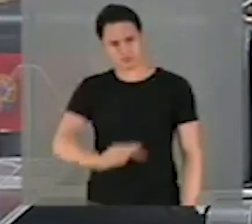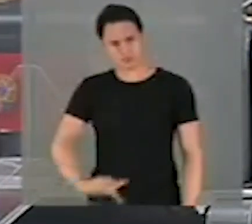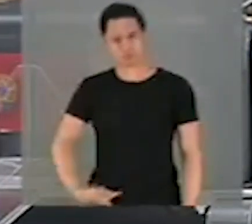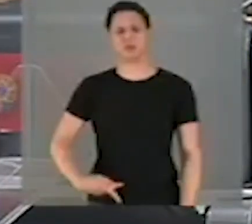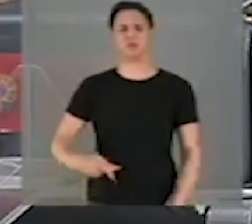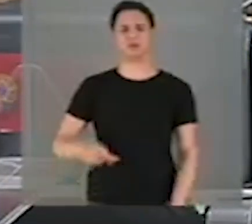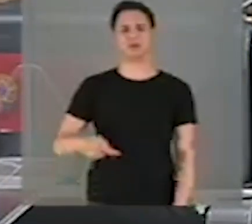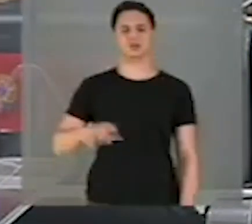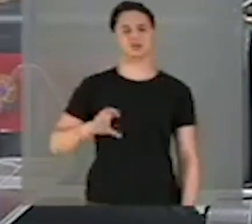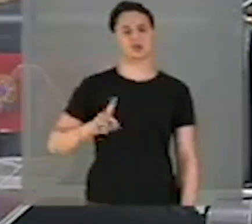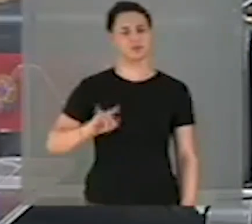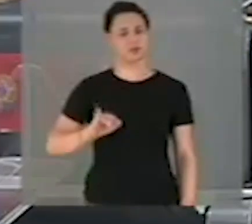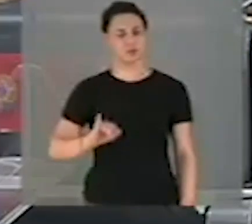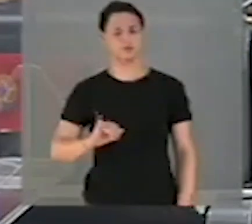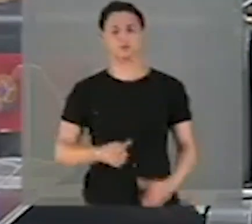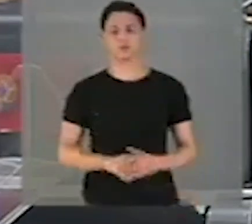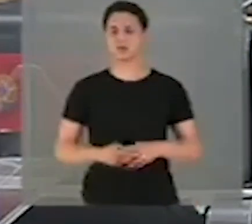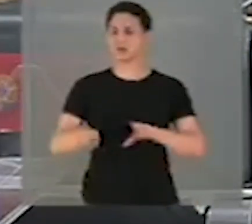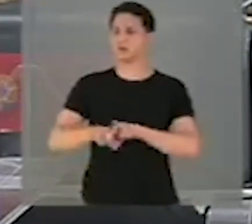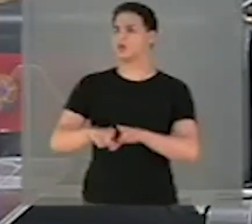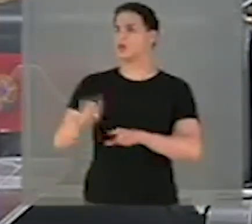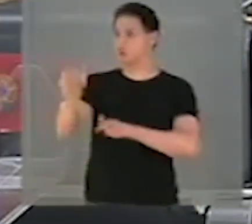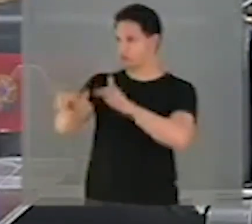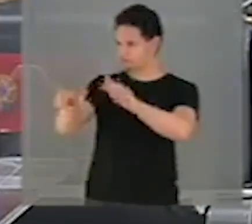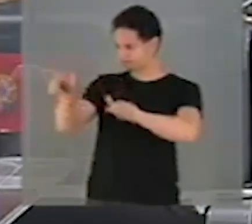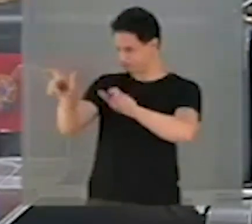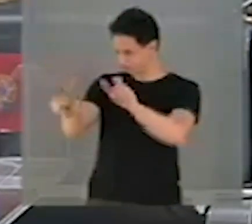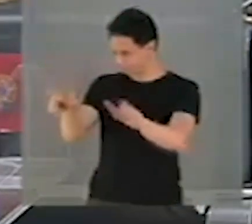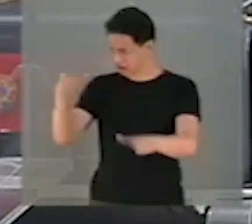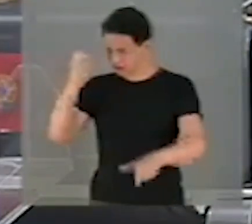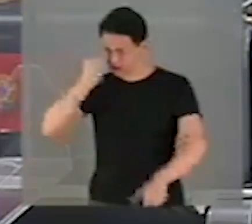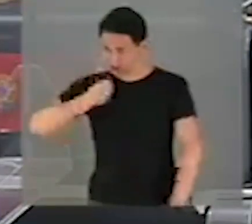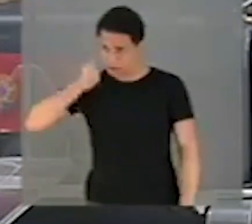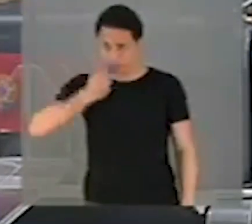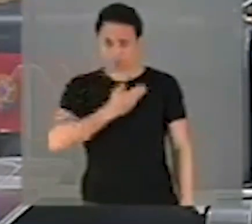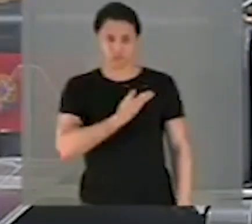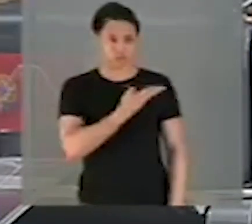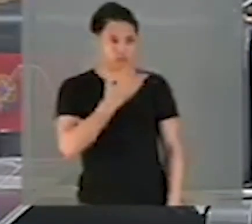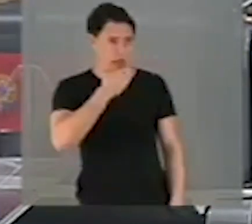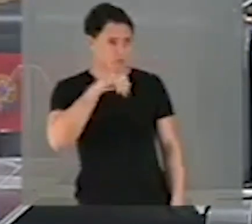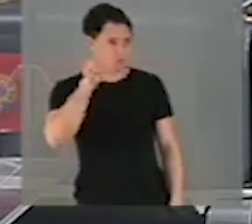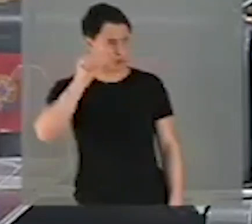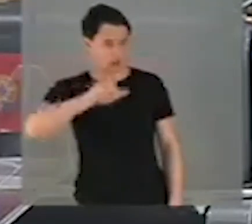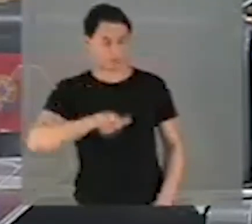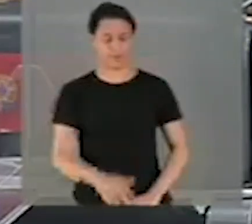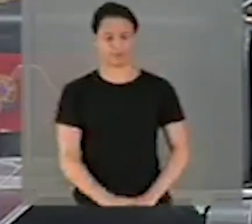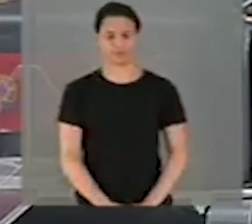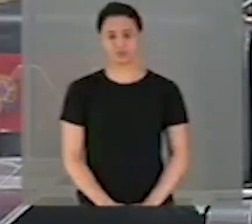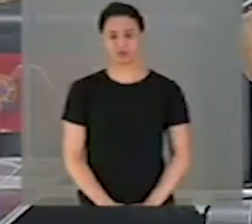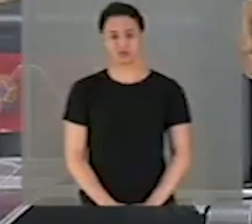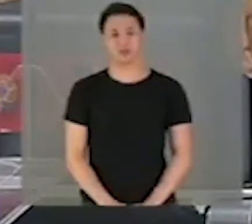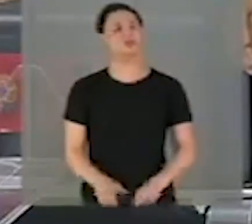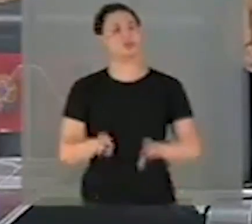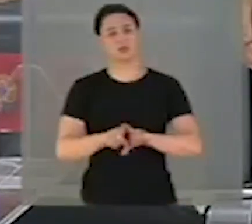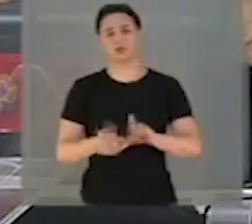CPI e todos os demais colegas senadores e senadoras, assim como todos os